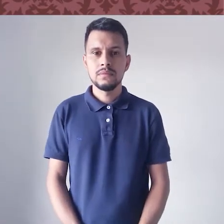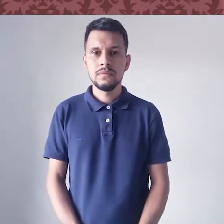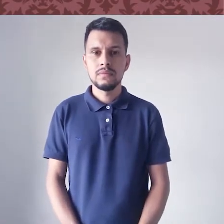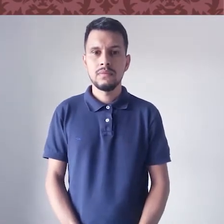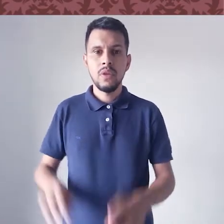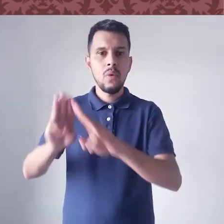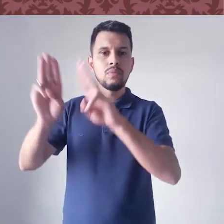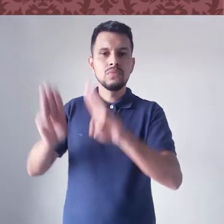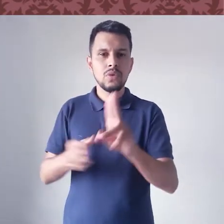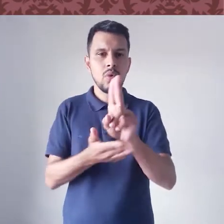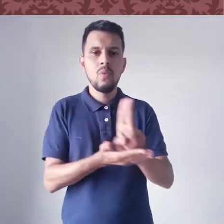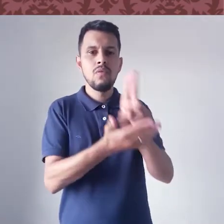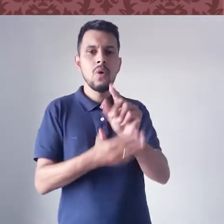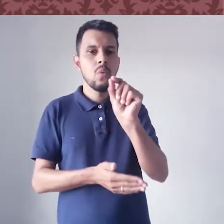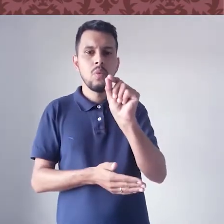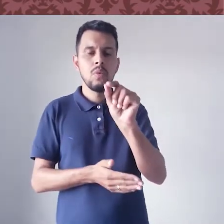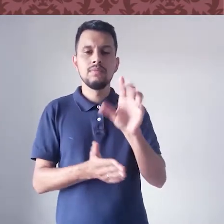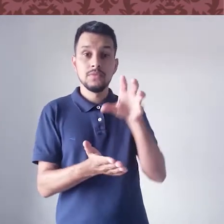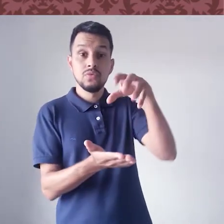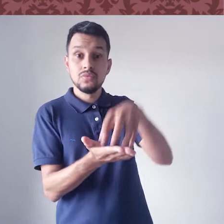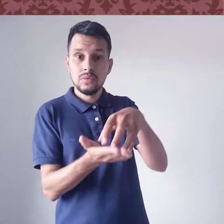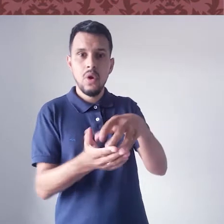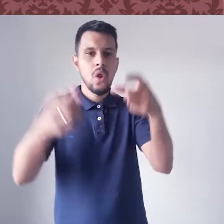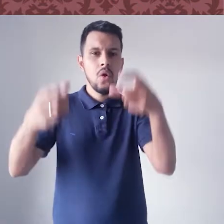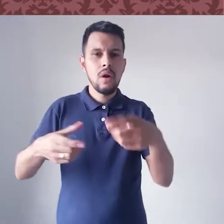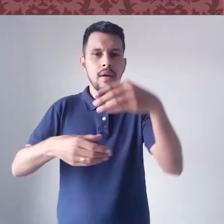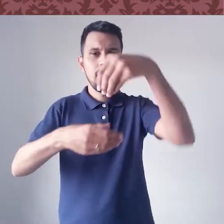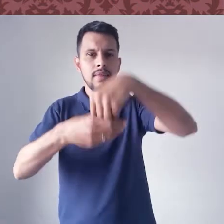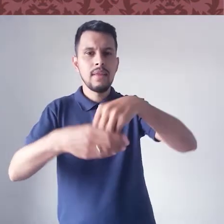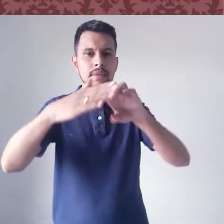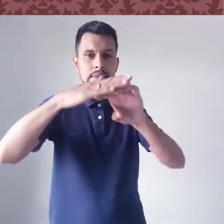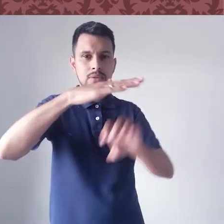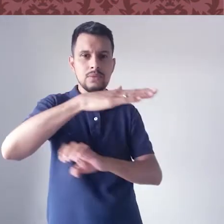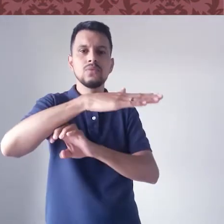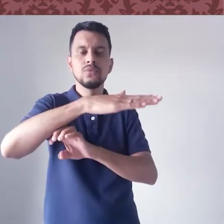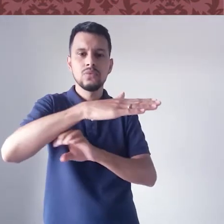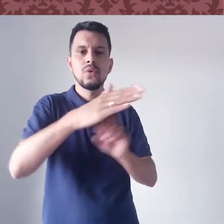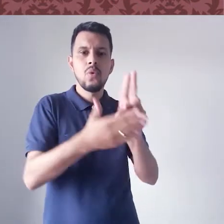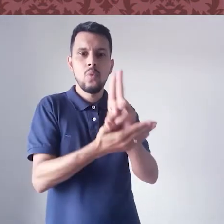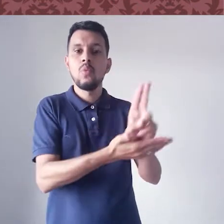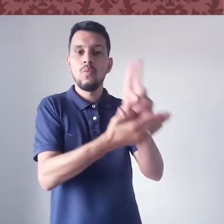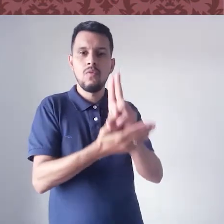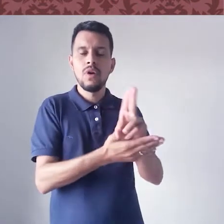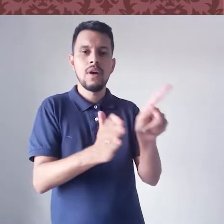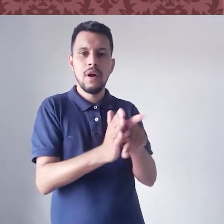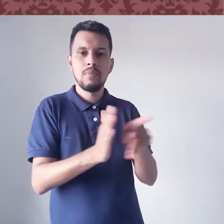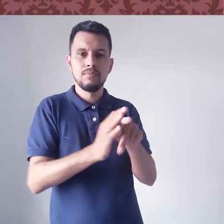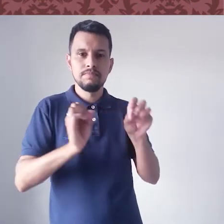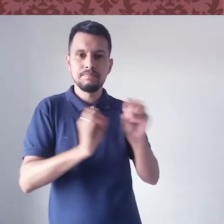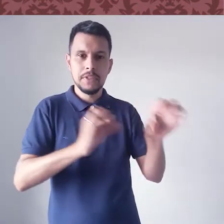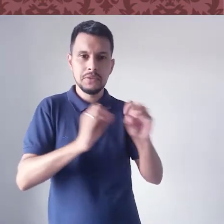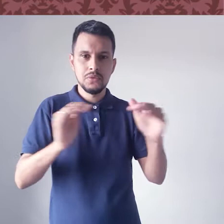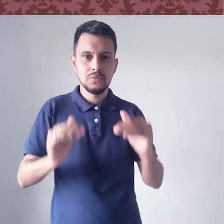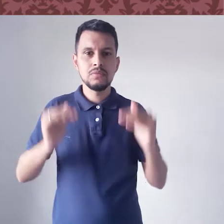Museus Universitários, basicamente, são instituições que estão dentro das estruturas das universidades, ou seja, dessas